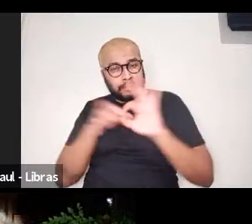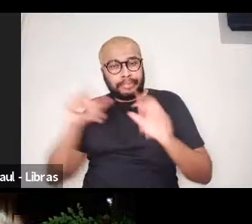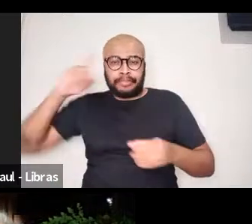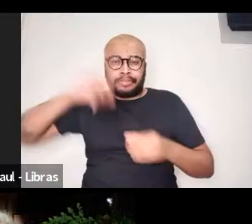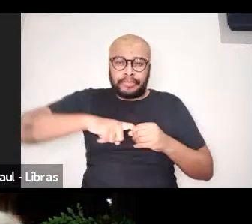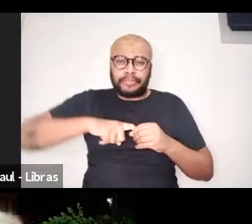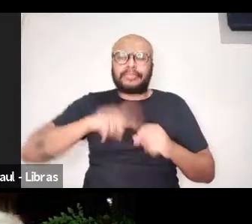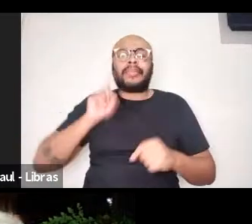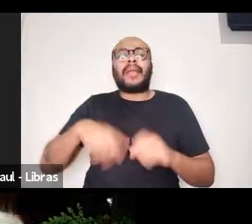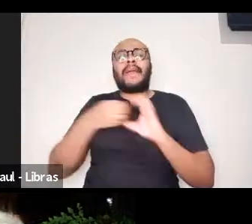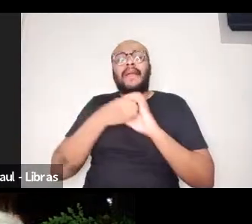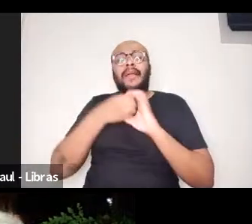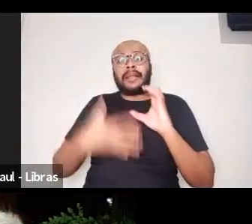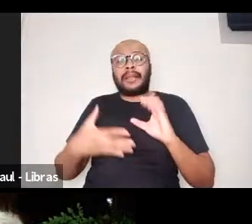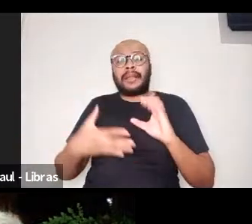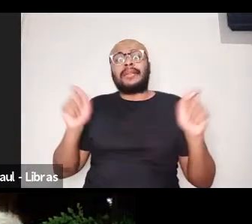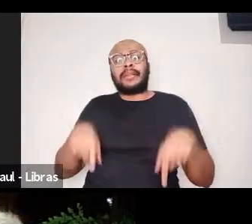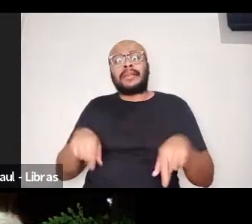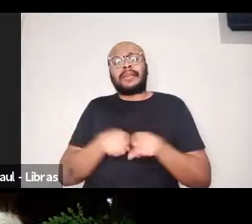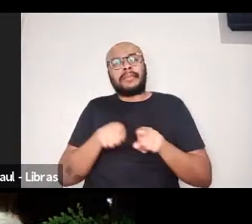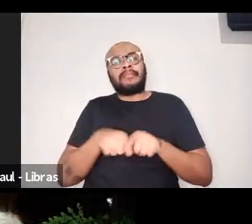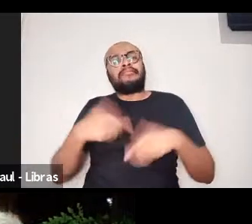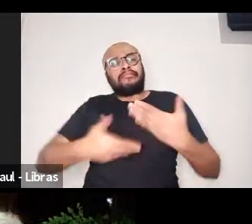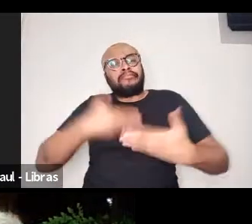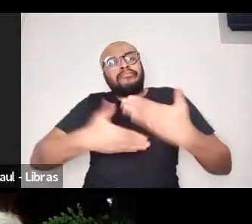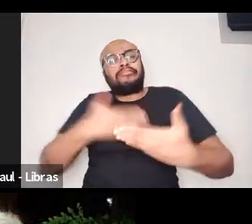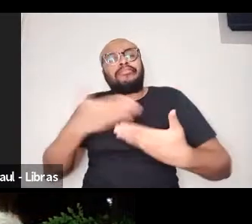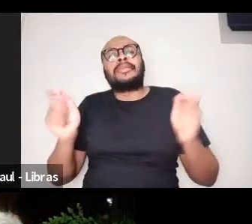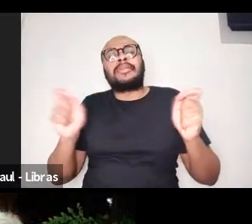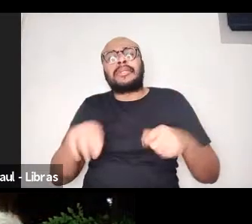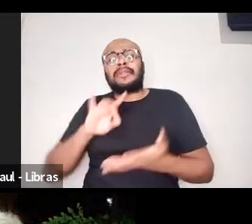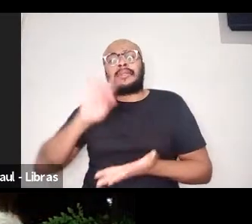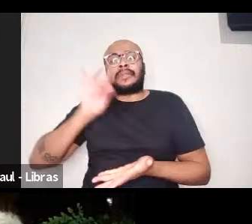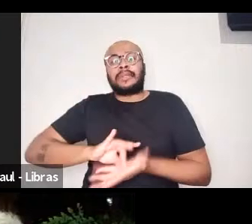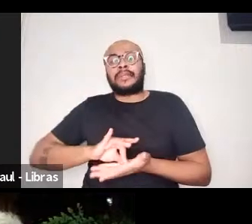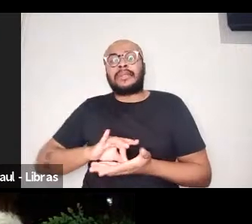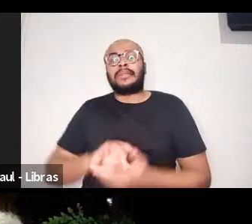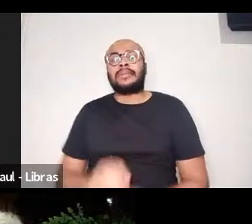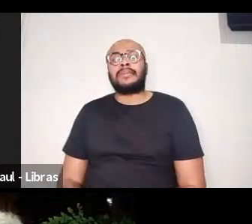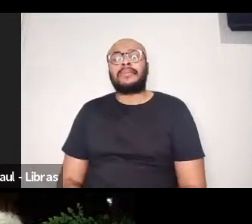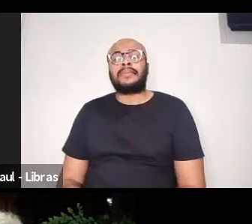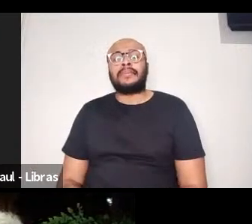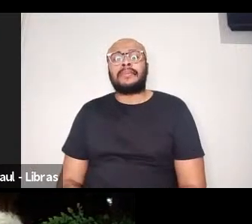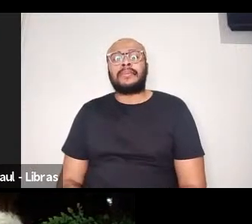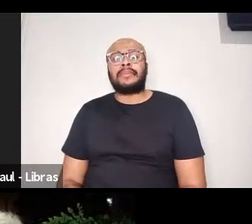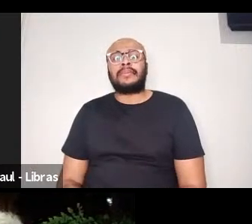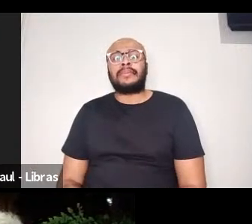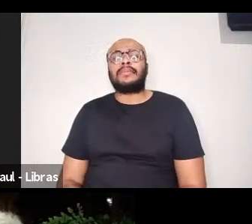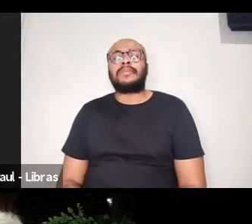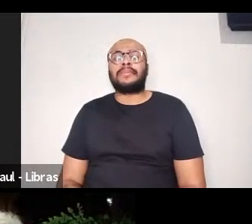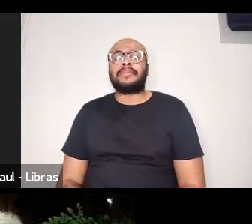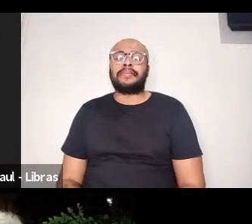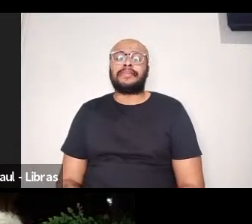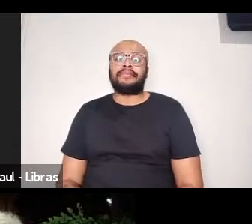característica, não é? De fato, de produção de conhecimento às próprias resenhas.